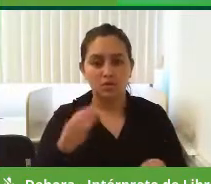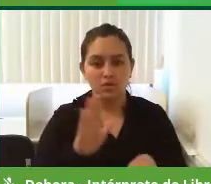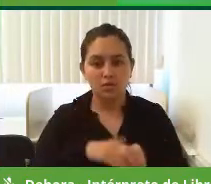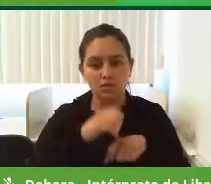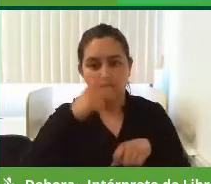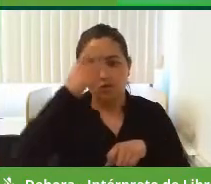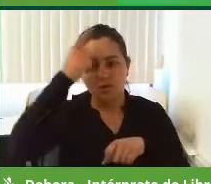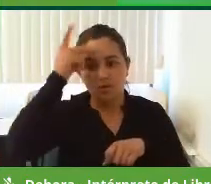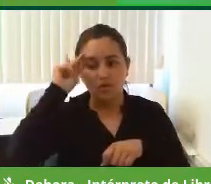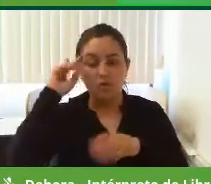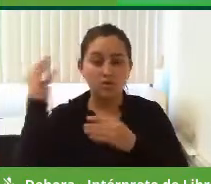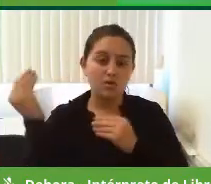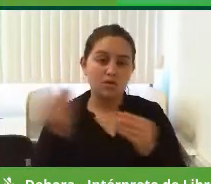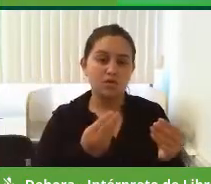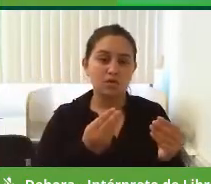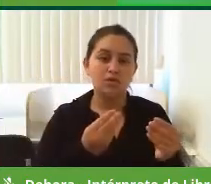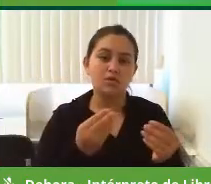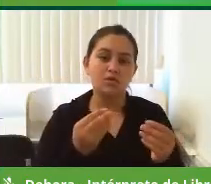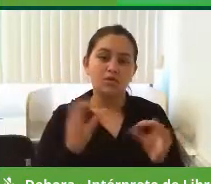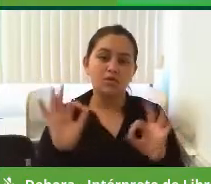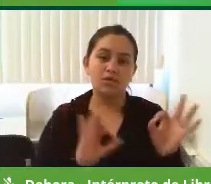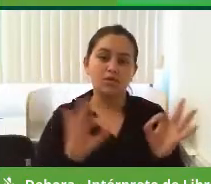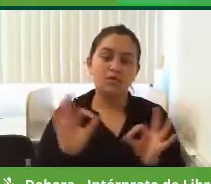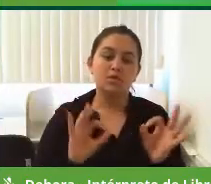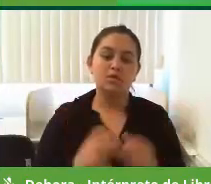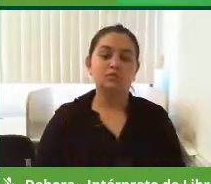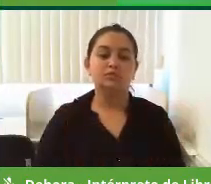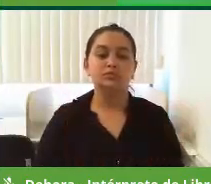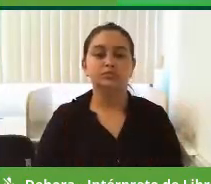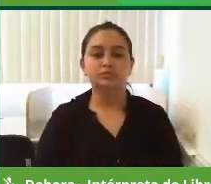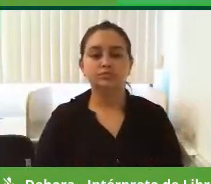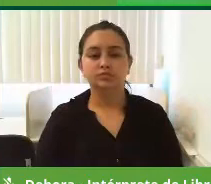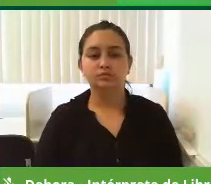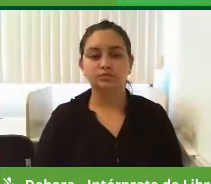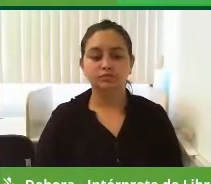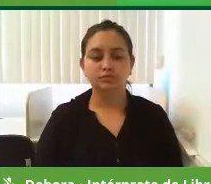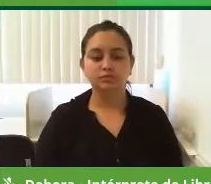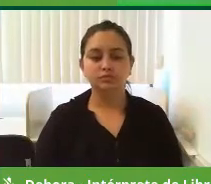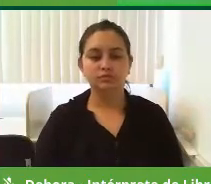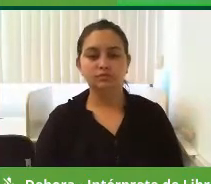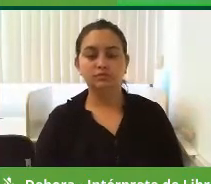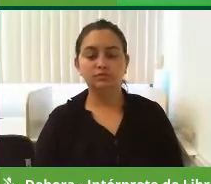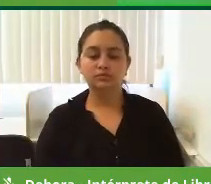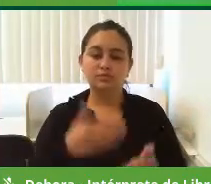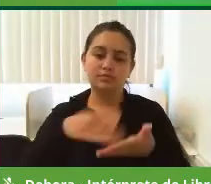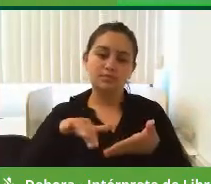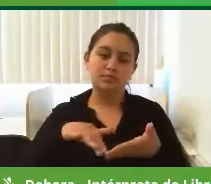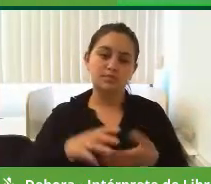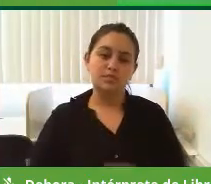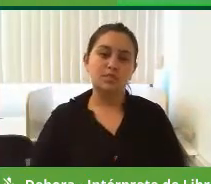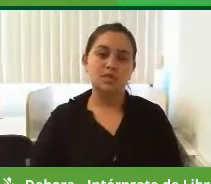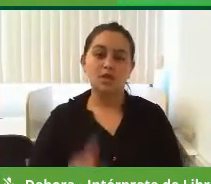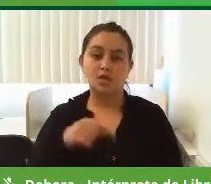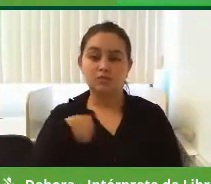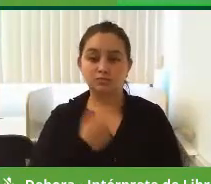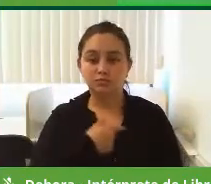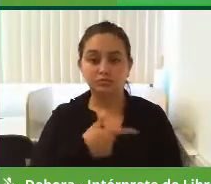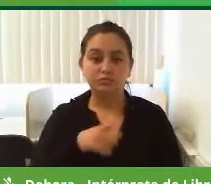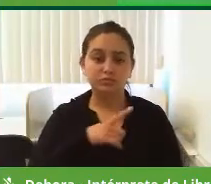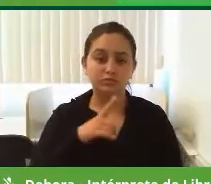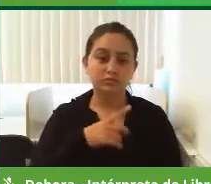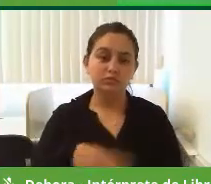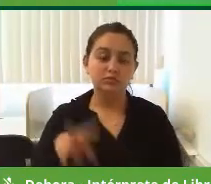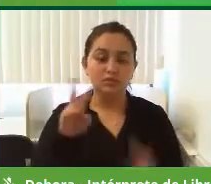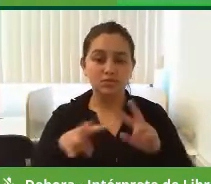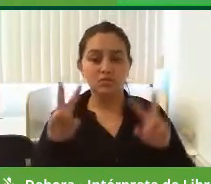povo, alguém na sociedade que seja preparado para a respectiva secretaria, entendeu? Então, nós temos, assim, uma avaliação